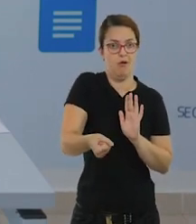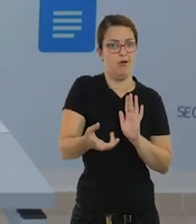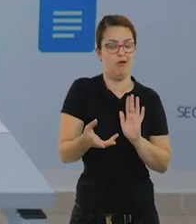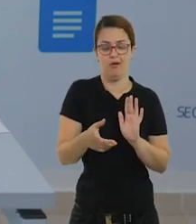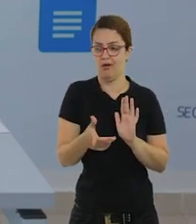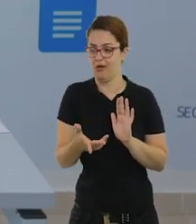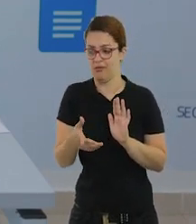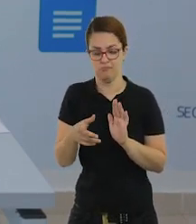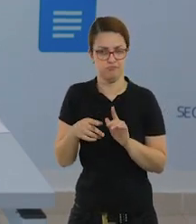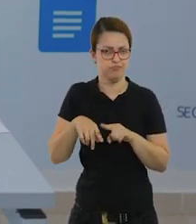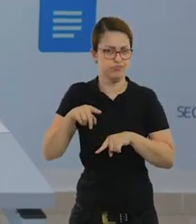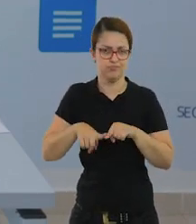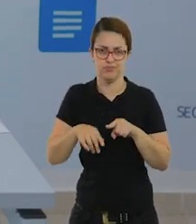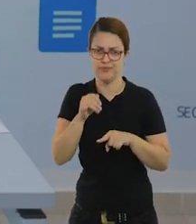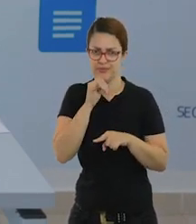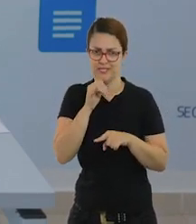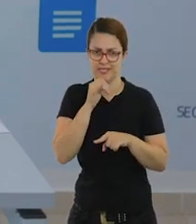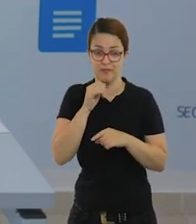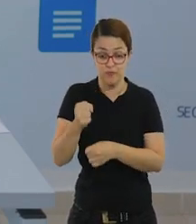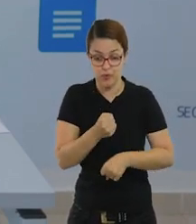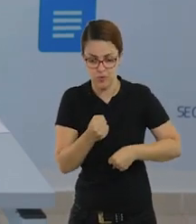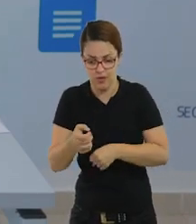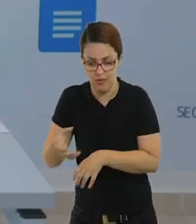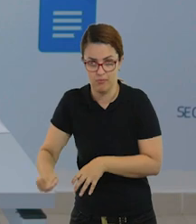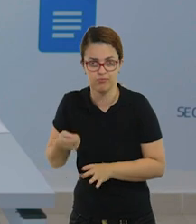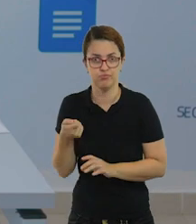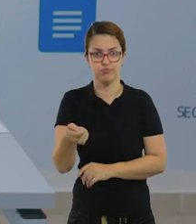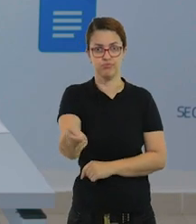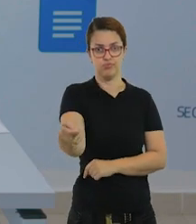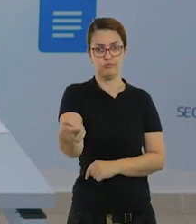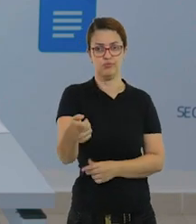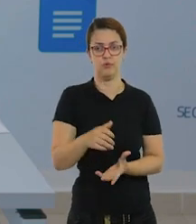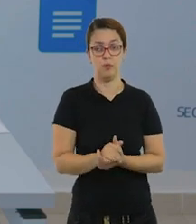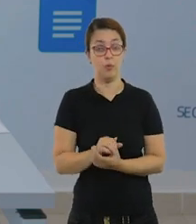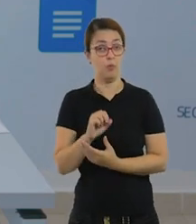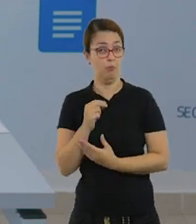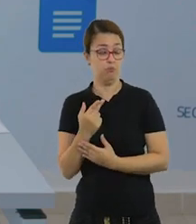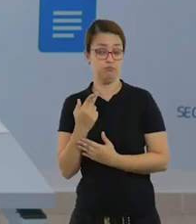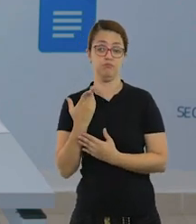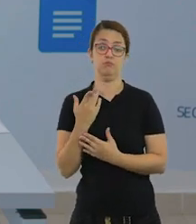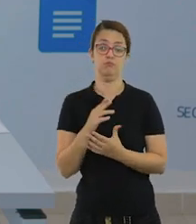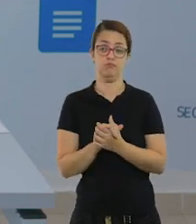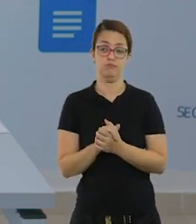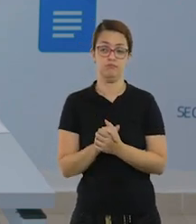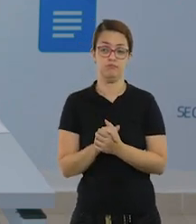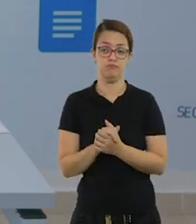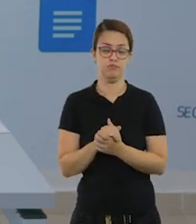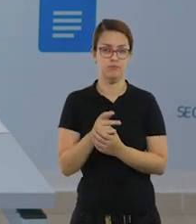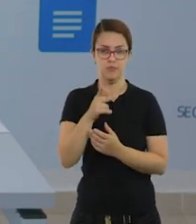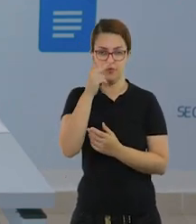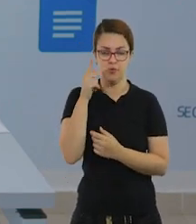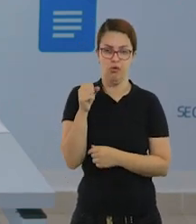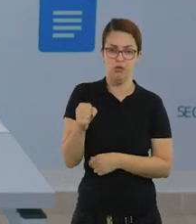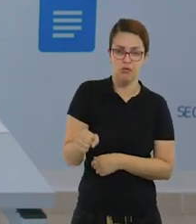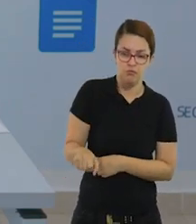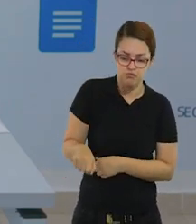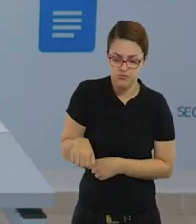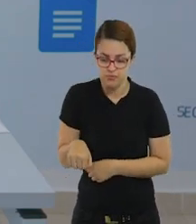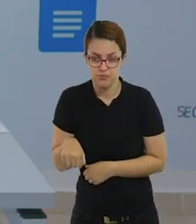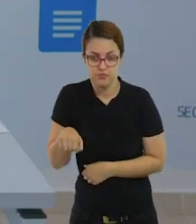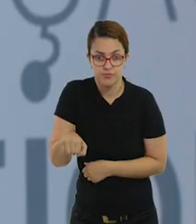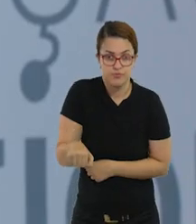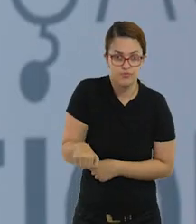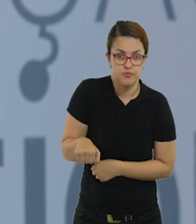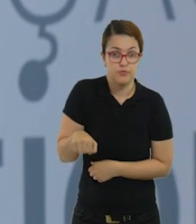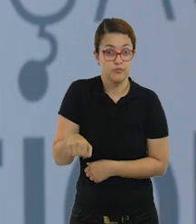que simule uma espada, por exemplo, um cabo de vassoura. Ou simular alguém que esteja com uma bengala. Também